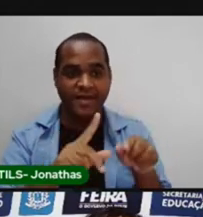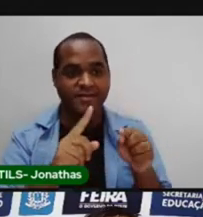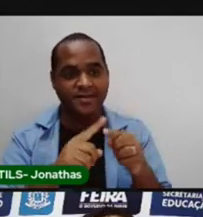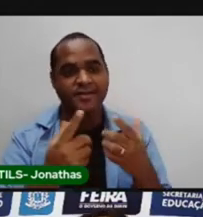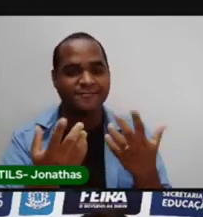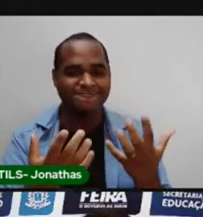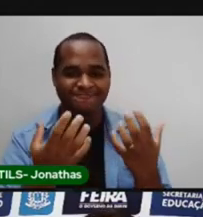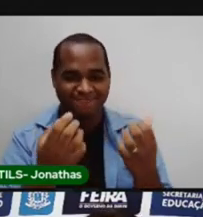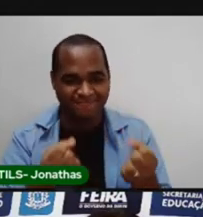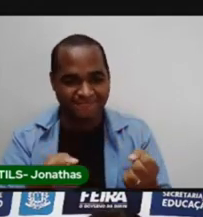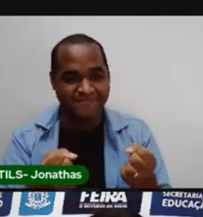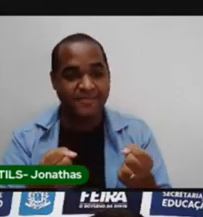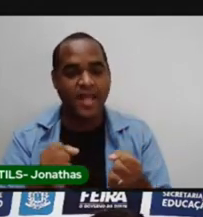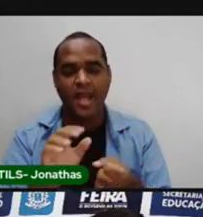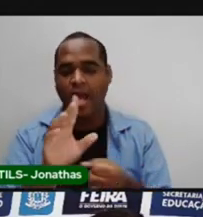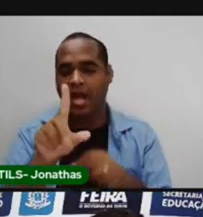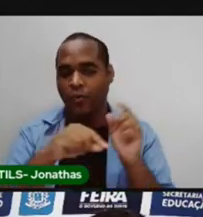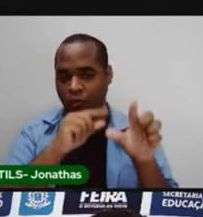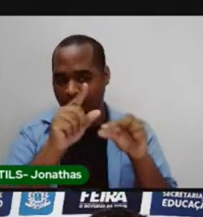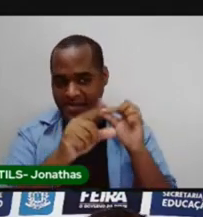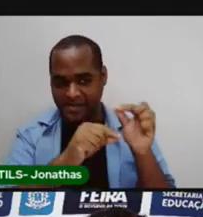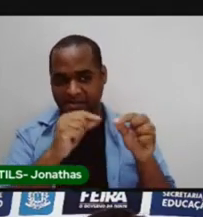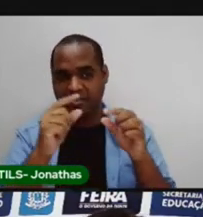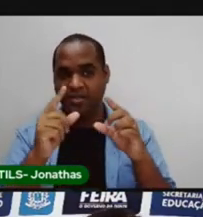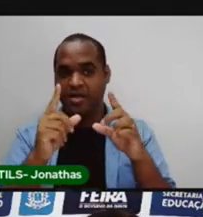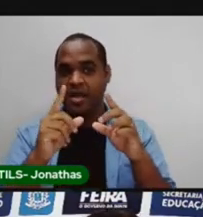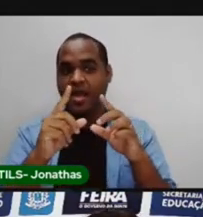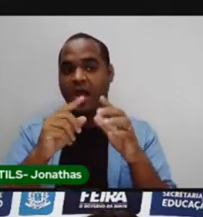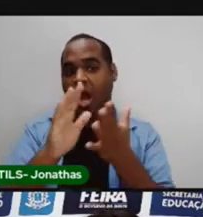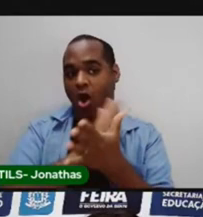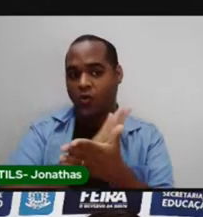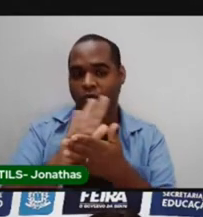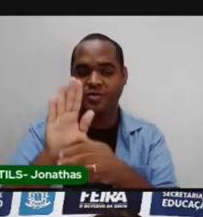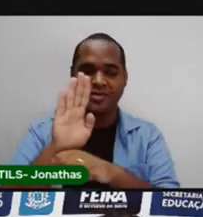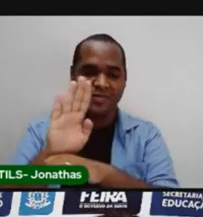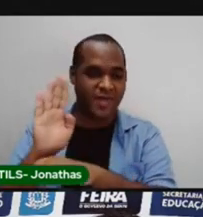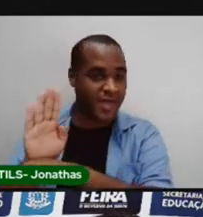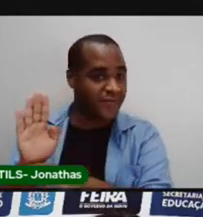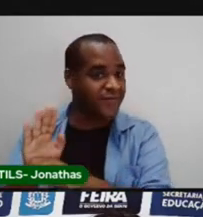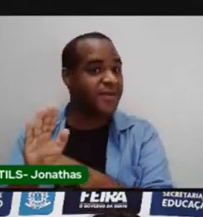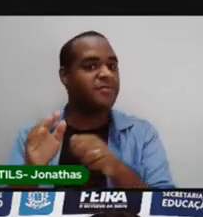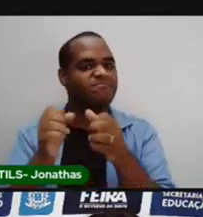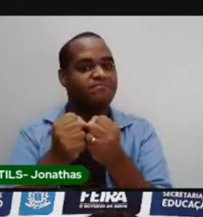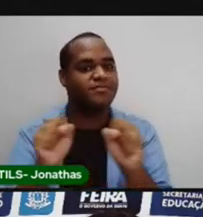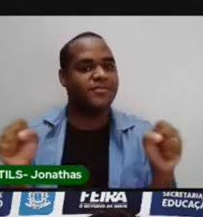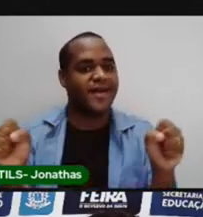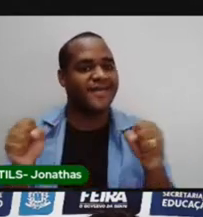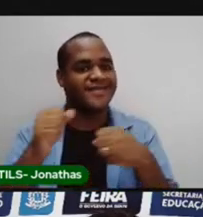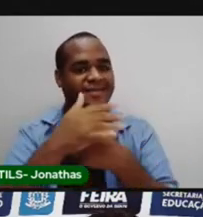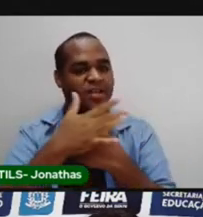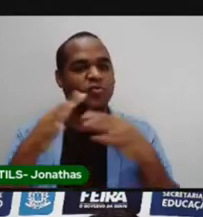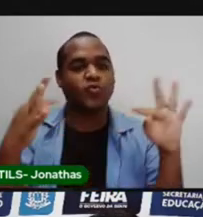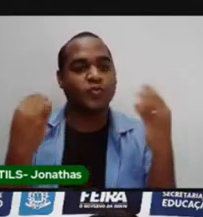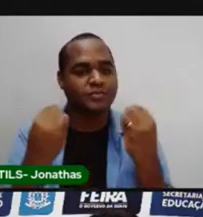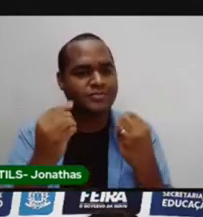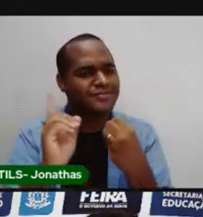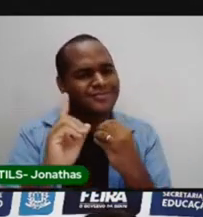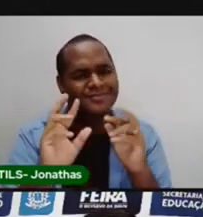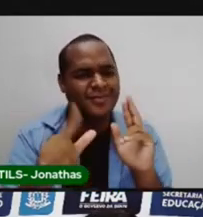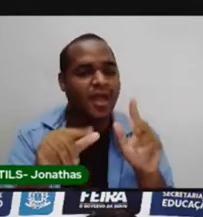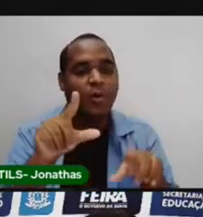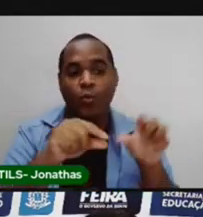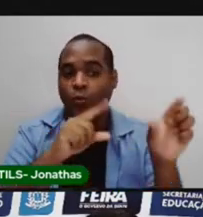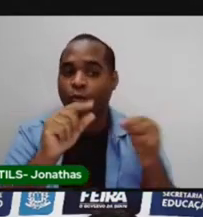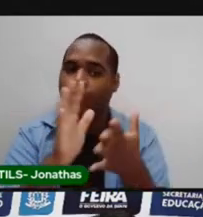A Pró escolheu alguns bairros. Não todos, porque a nossa cidade era muito grande. Não ia dar para falar de todos.